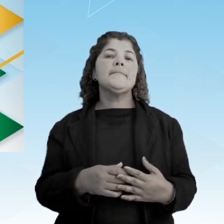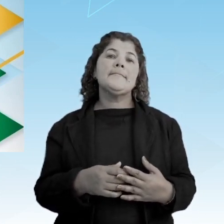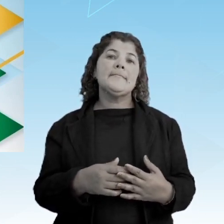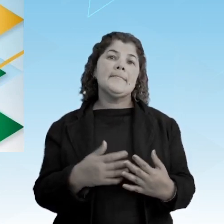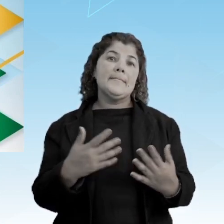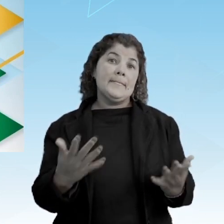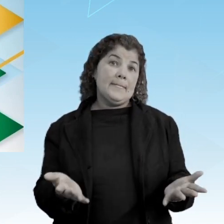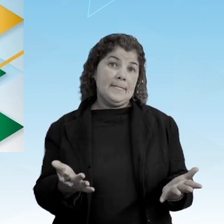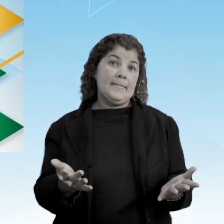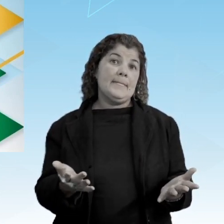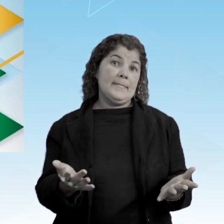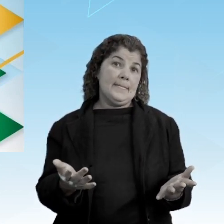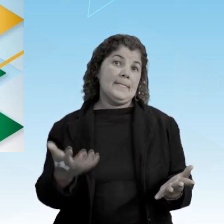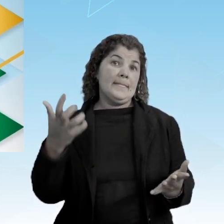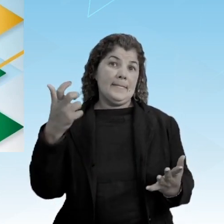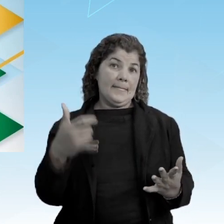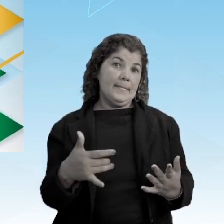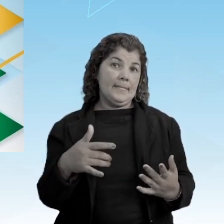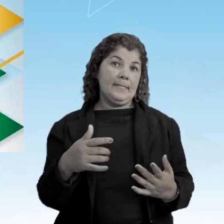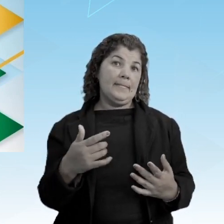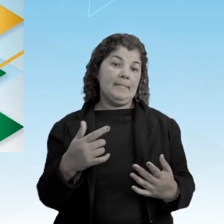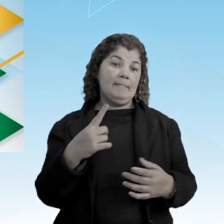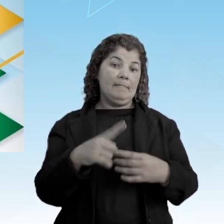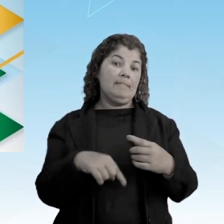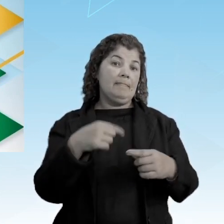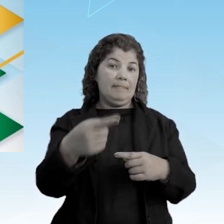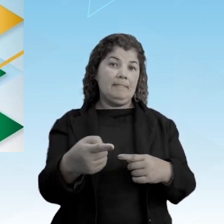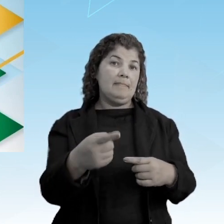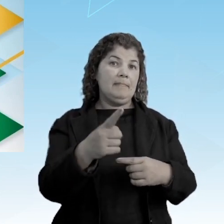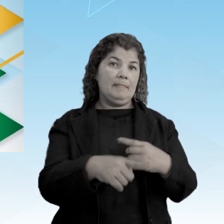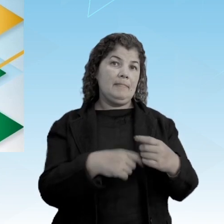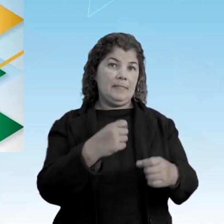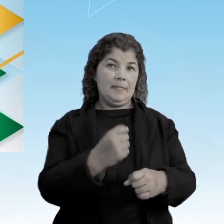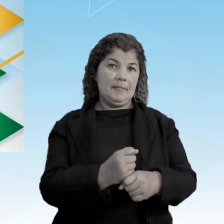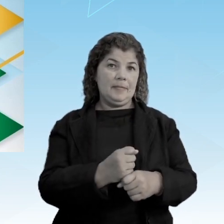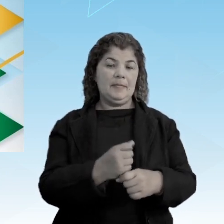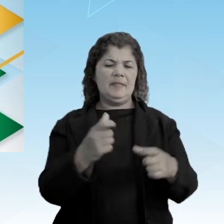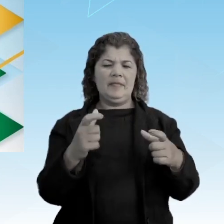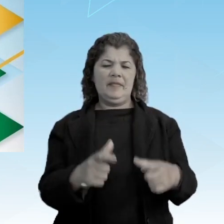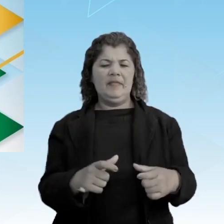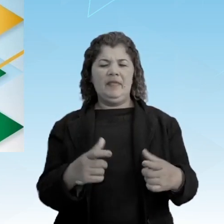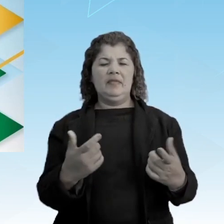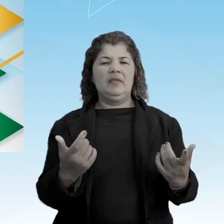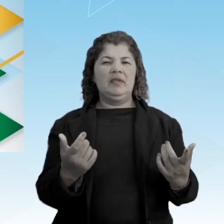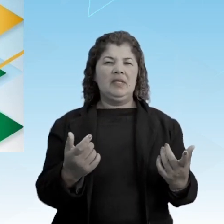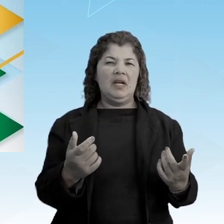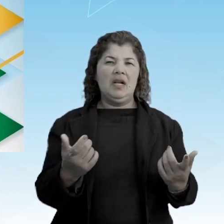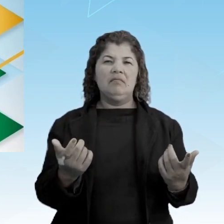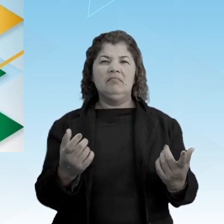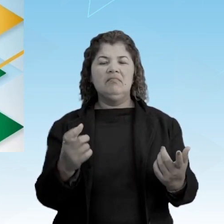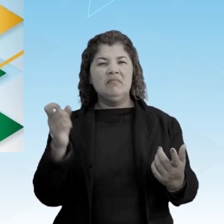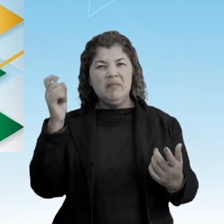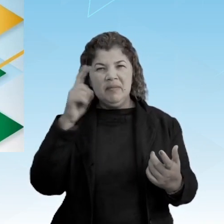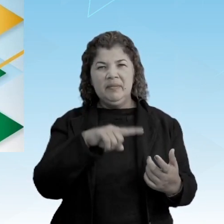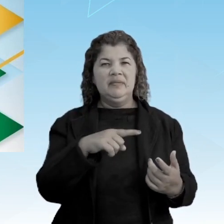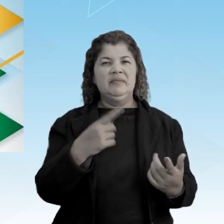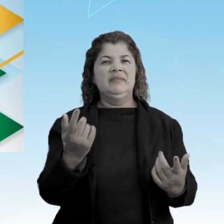cabe destacar, pessoal, que no ano seguinte, nesse ambiente intenso, os rebeldes